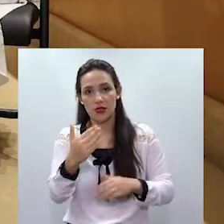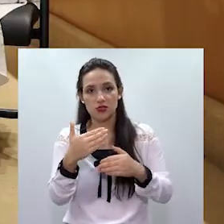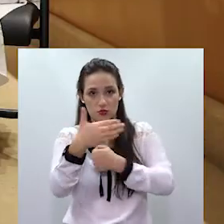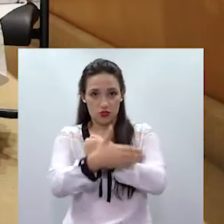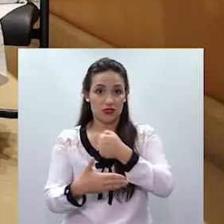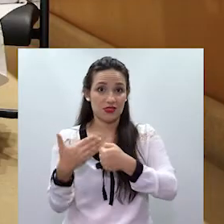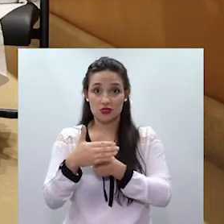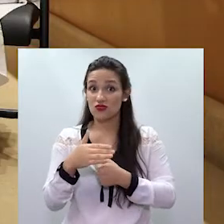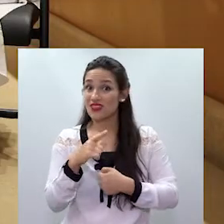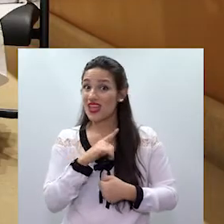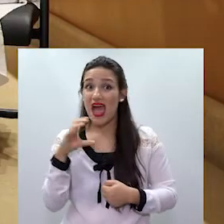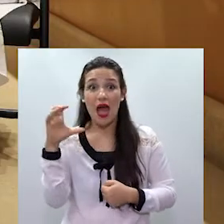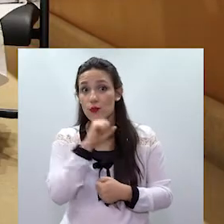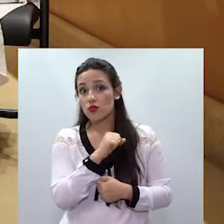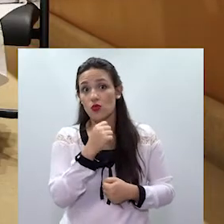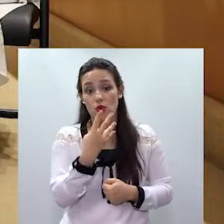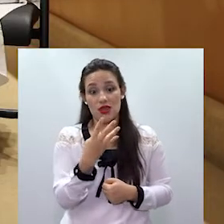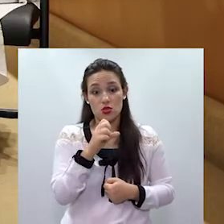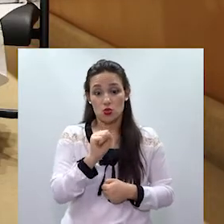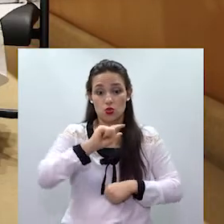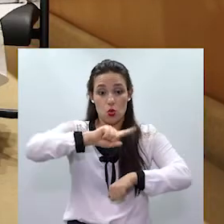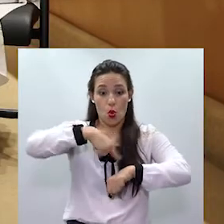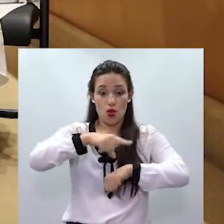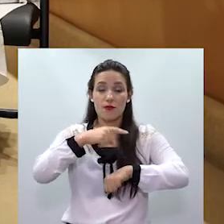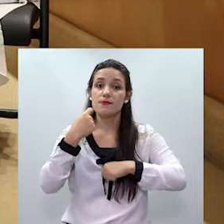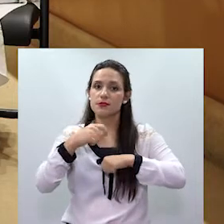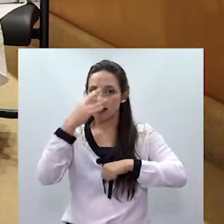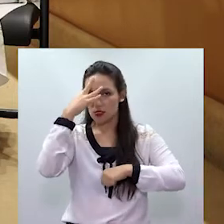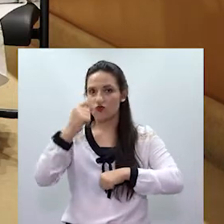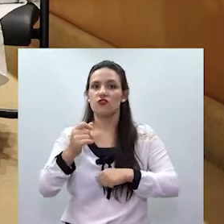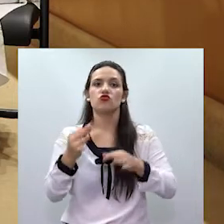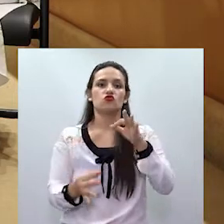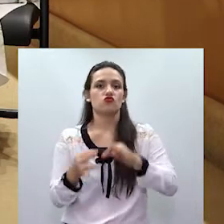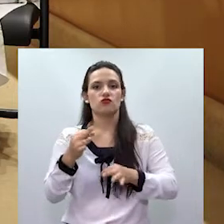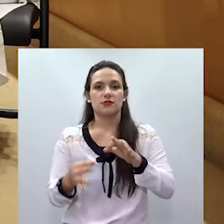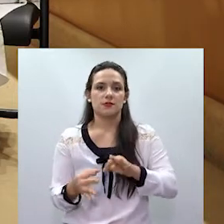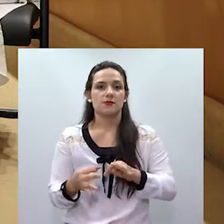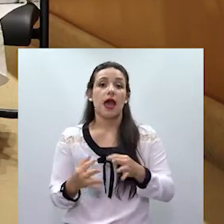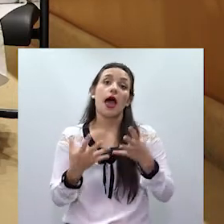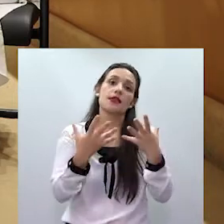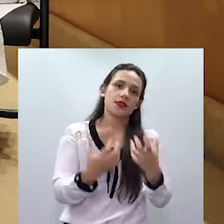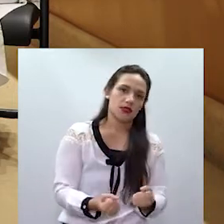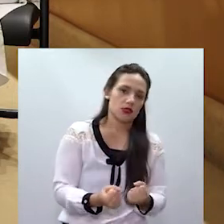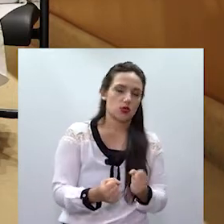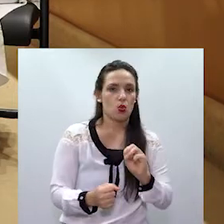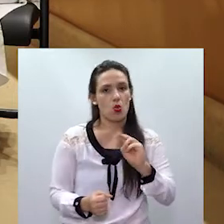ele é analisado em até 48 horas. Então, em 48 horas, a mulher já tem uma decisão,